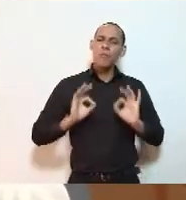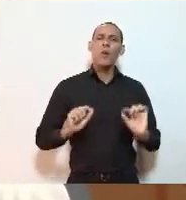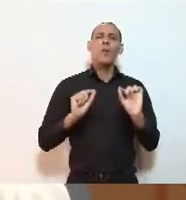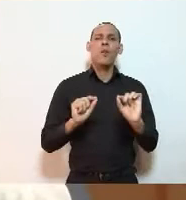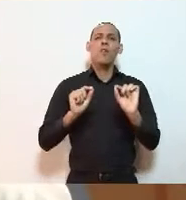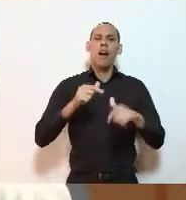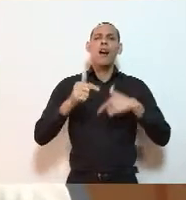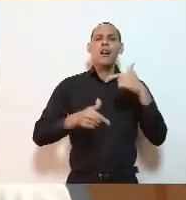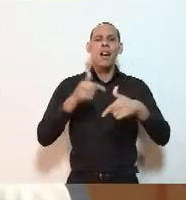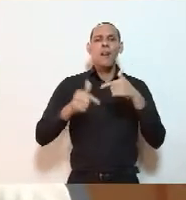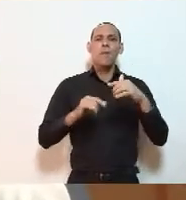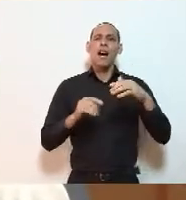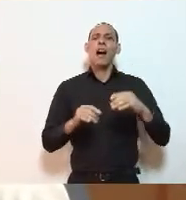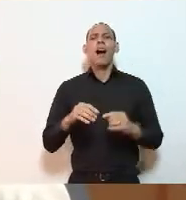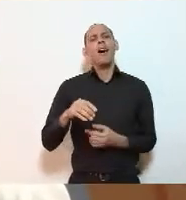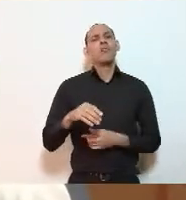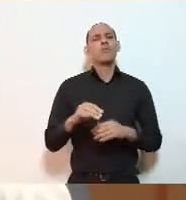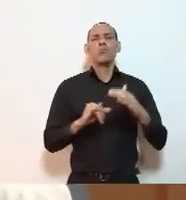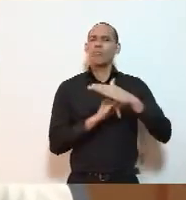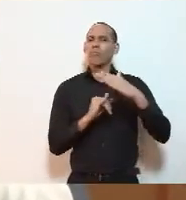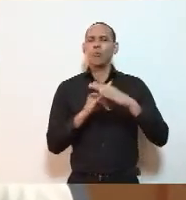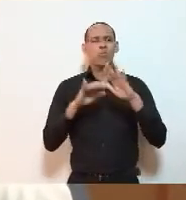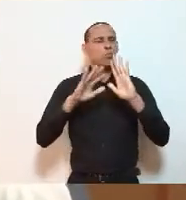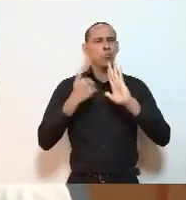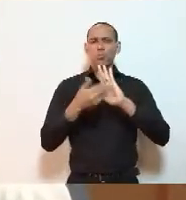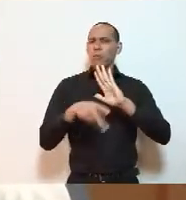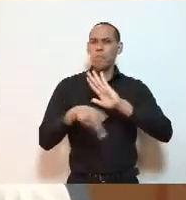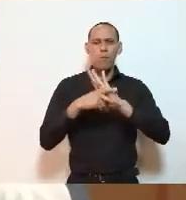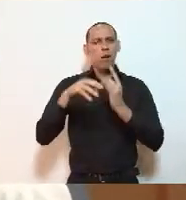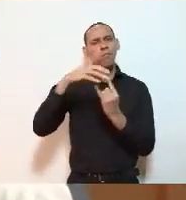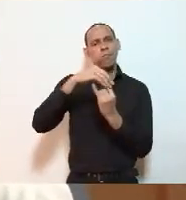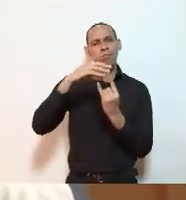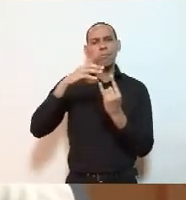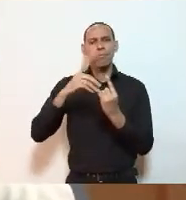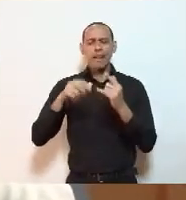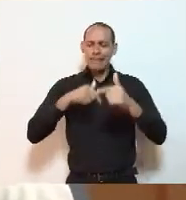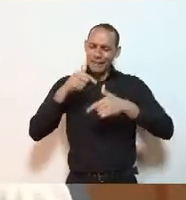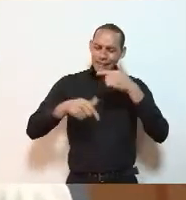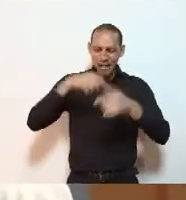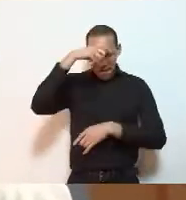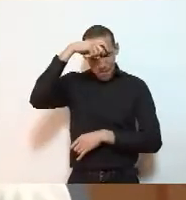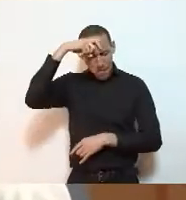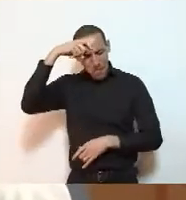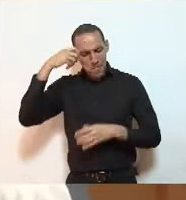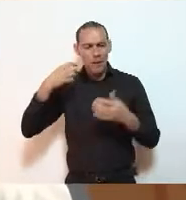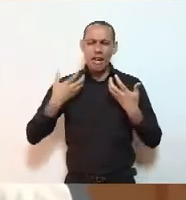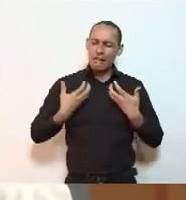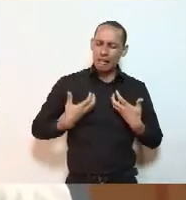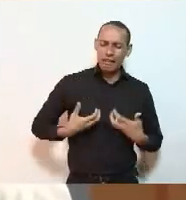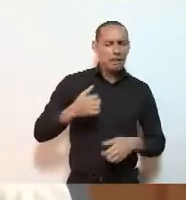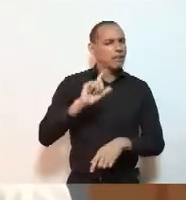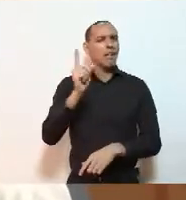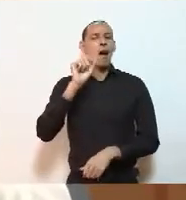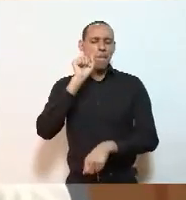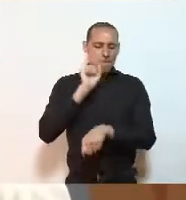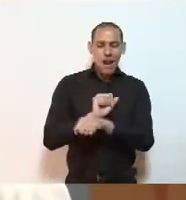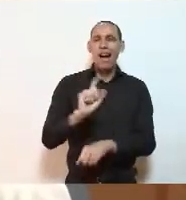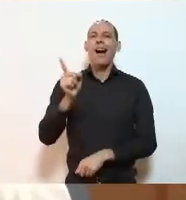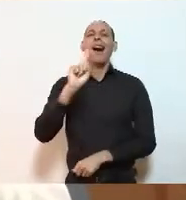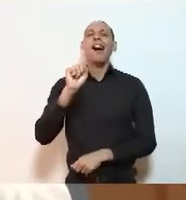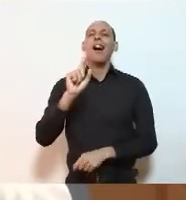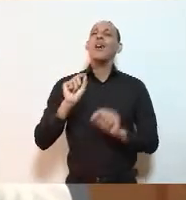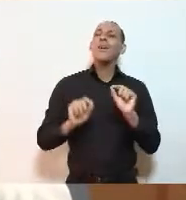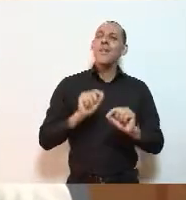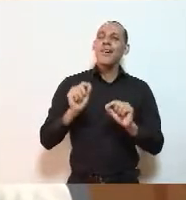de todos os institutos da Fiocruz, um trabalho incansável que vai da área da pesquisa, na área da